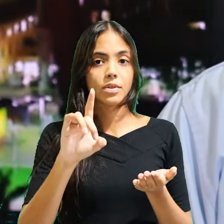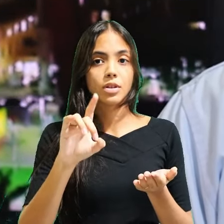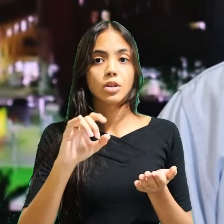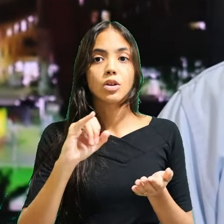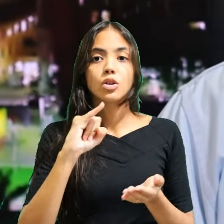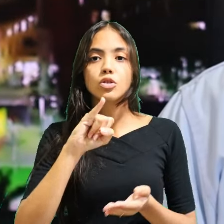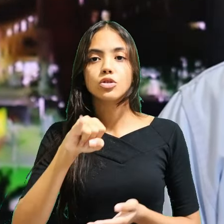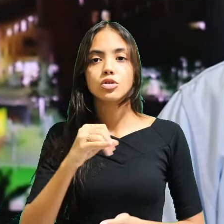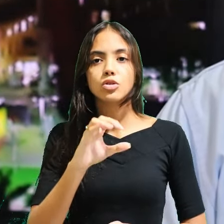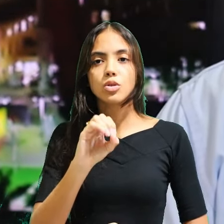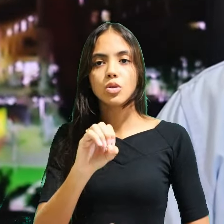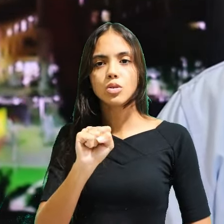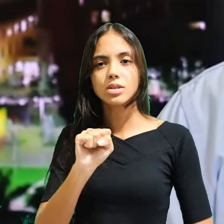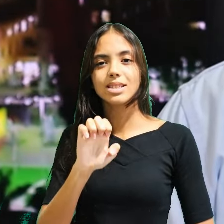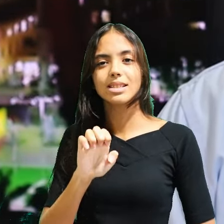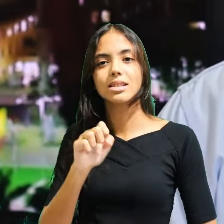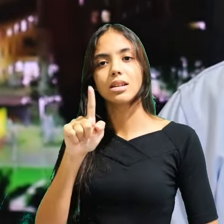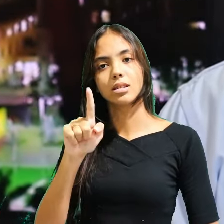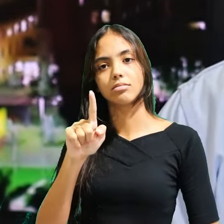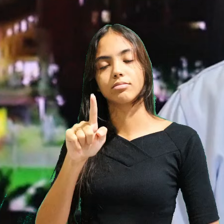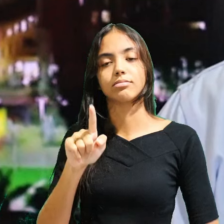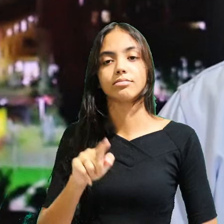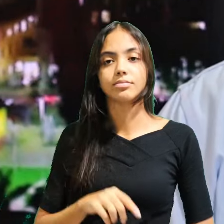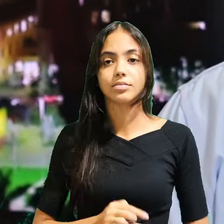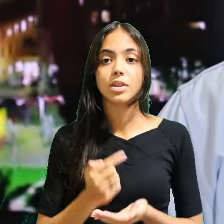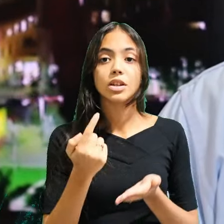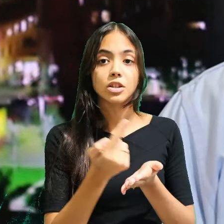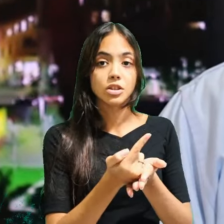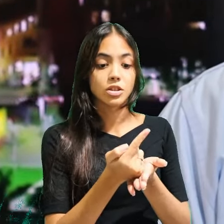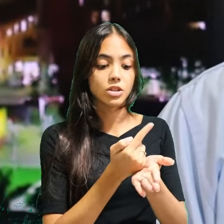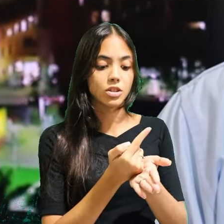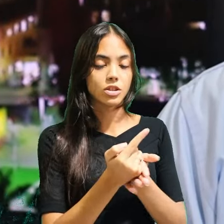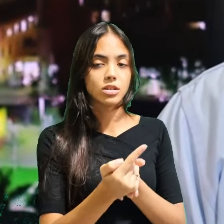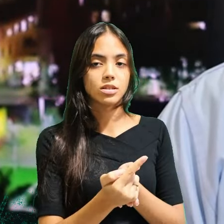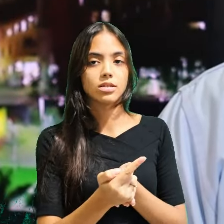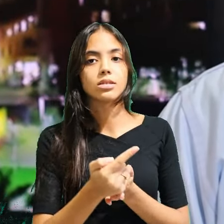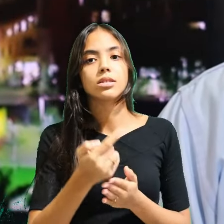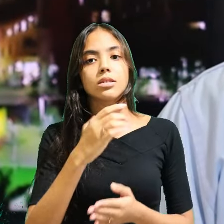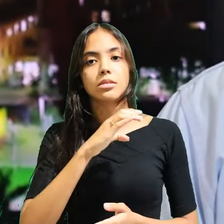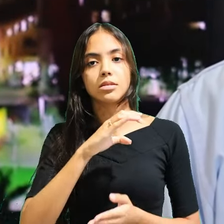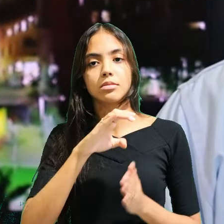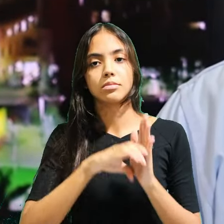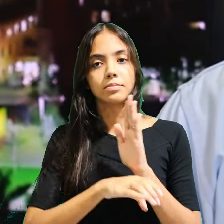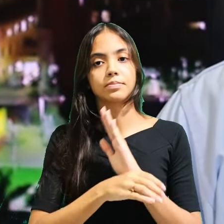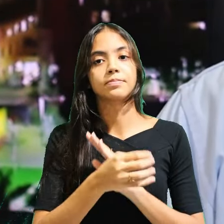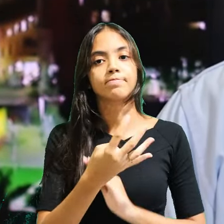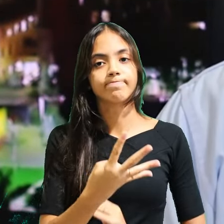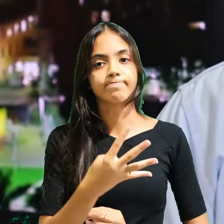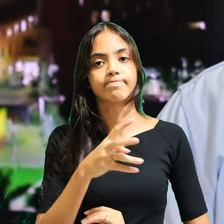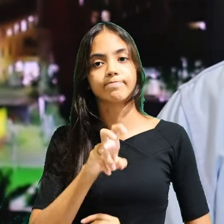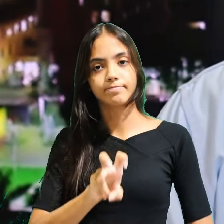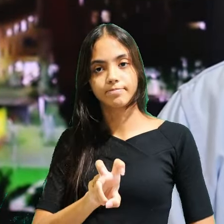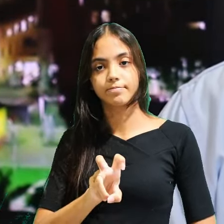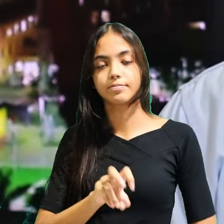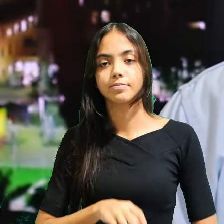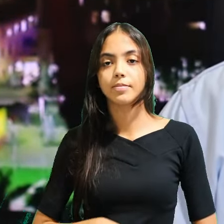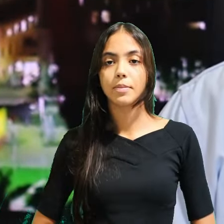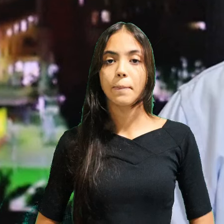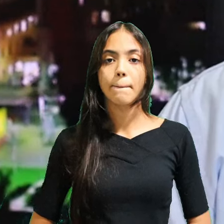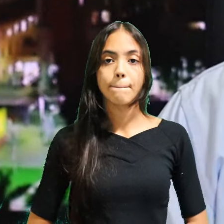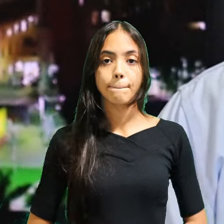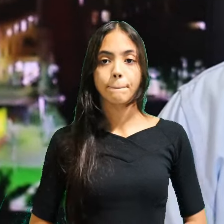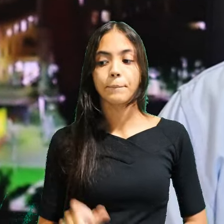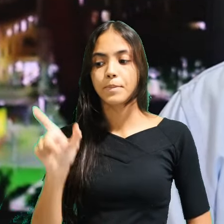e seus irmãos, registrado em Gênesis 45. José foi vendido como